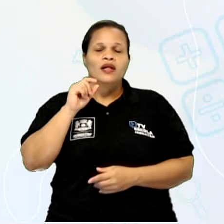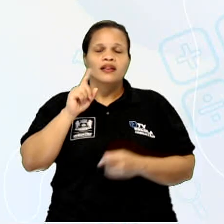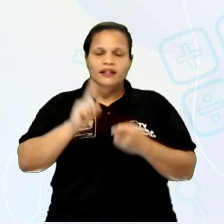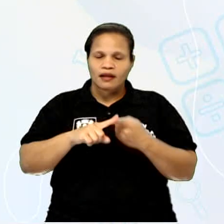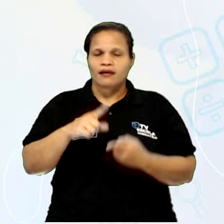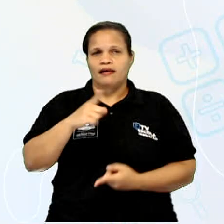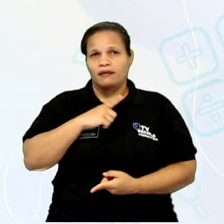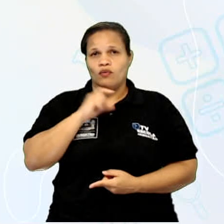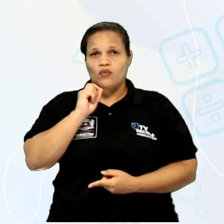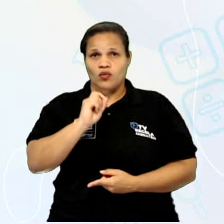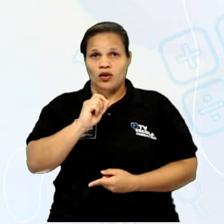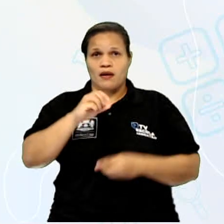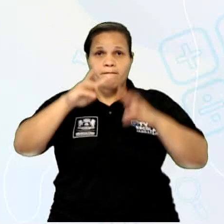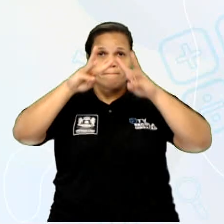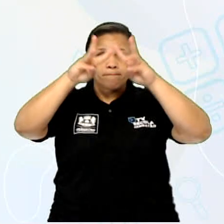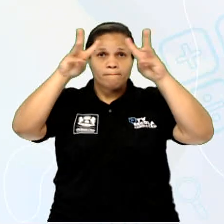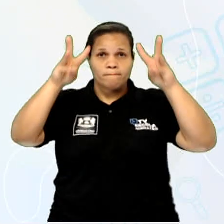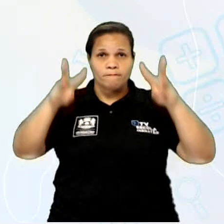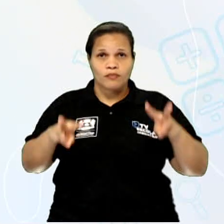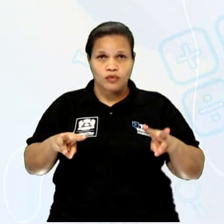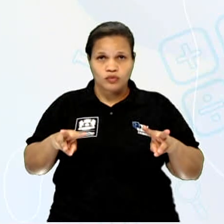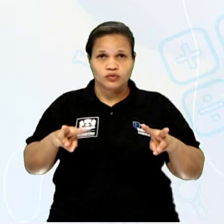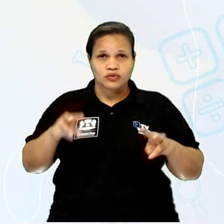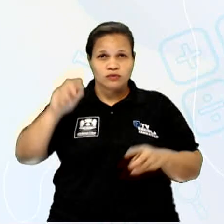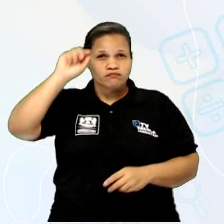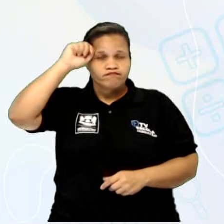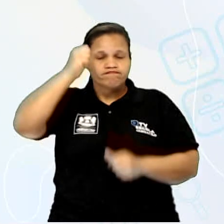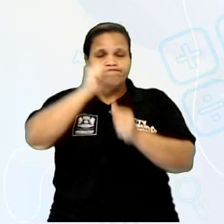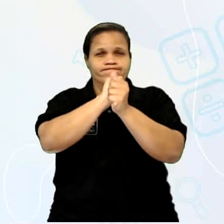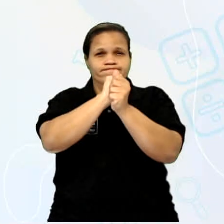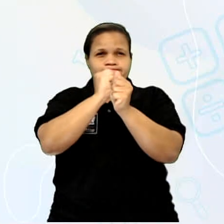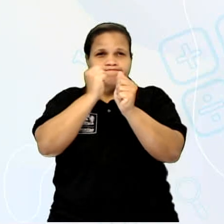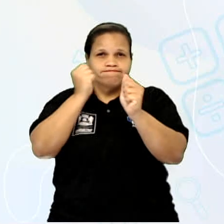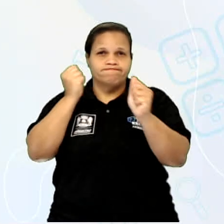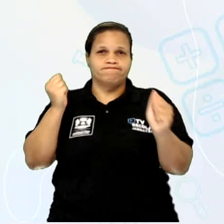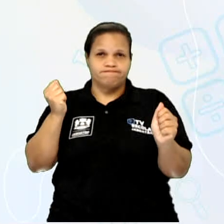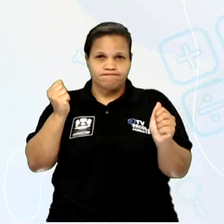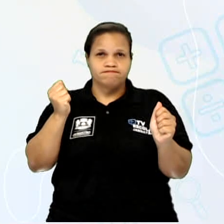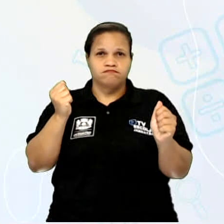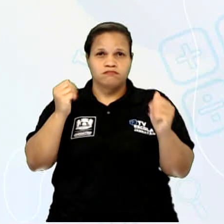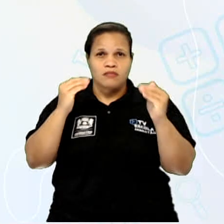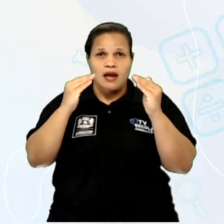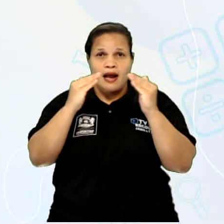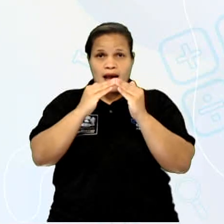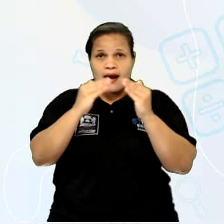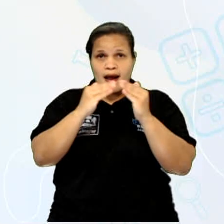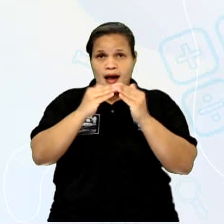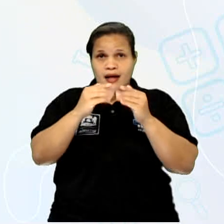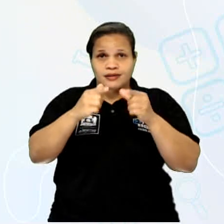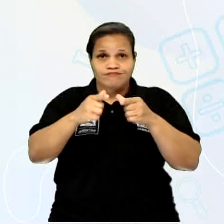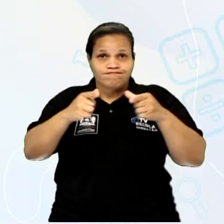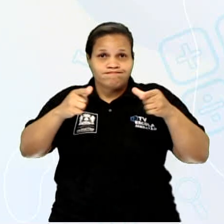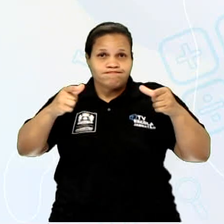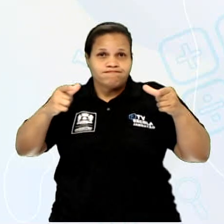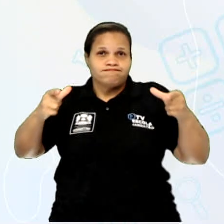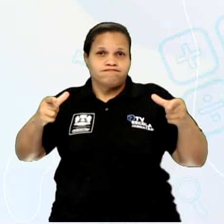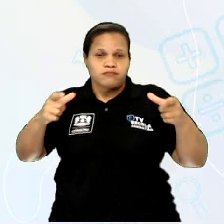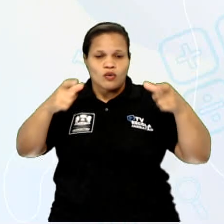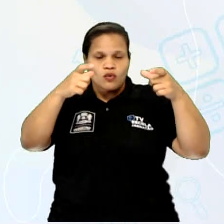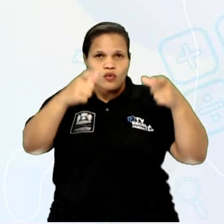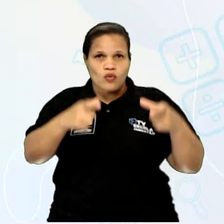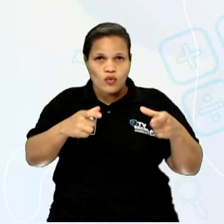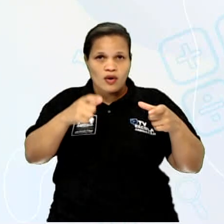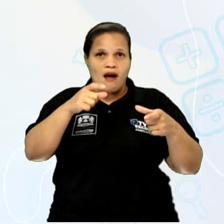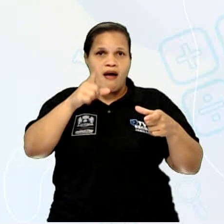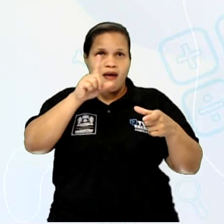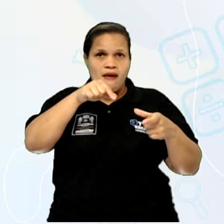museu é muito importante. É um casarão que fica num sobrado na Madalena. A missão desse